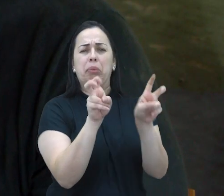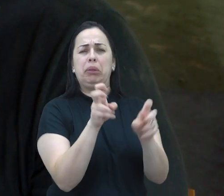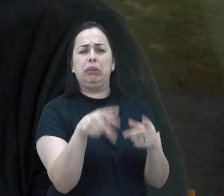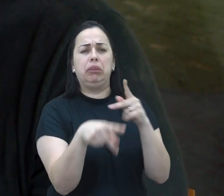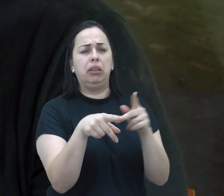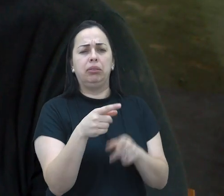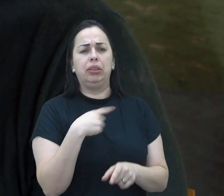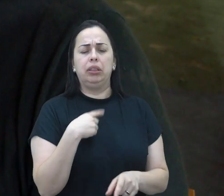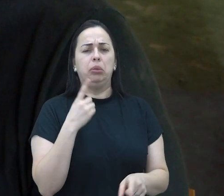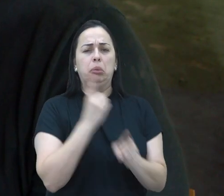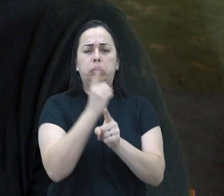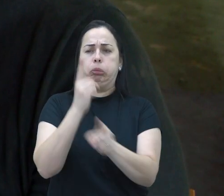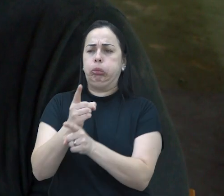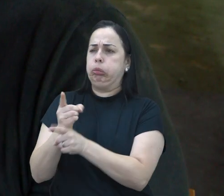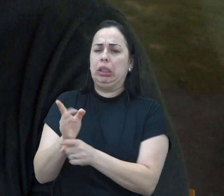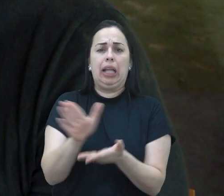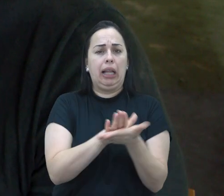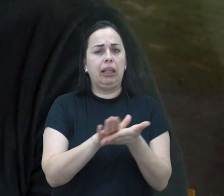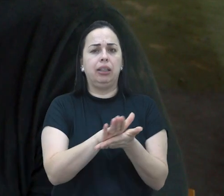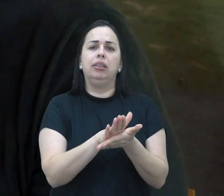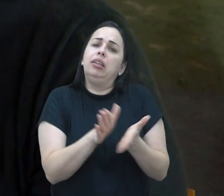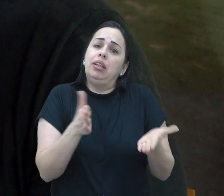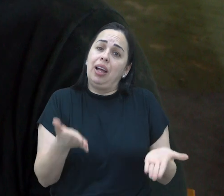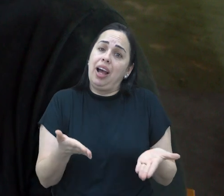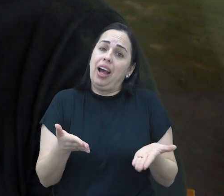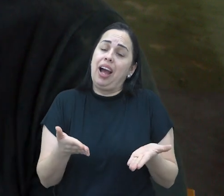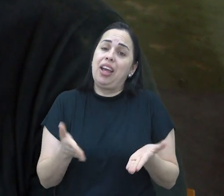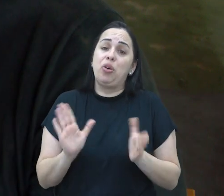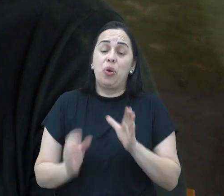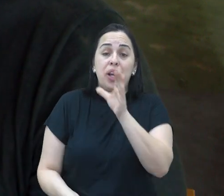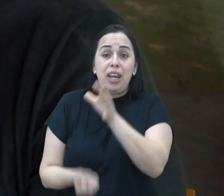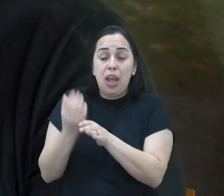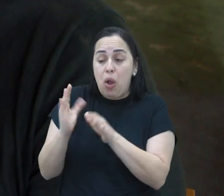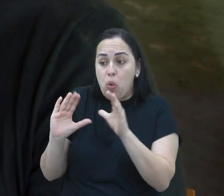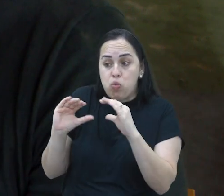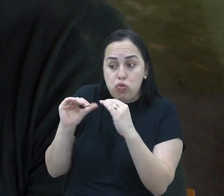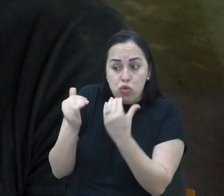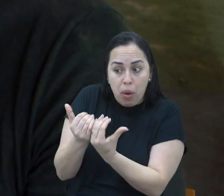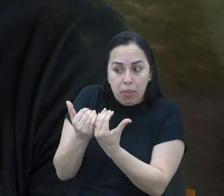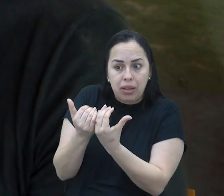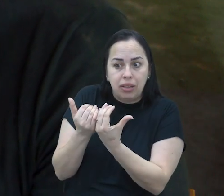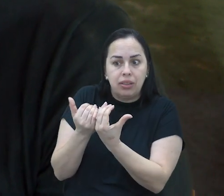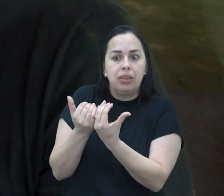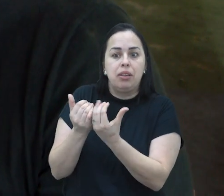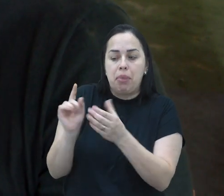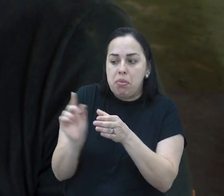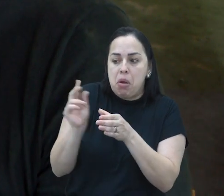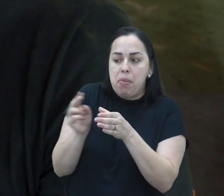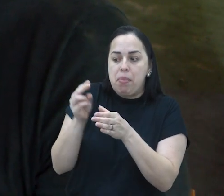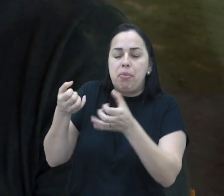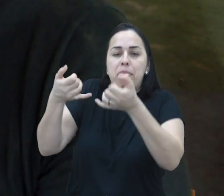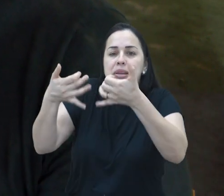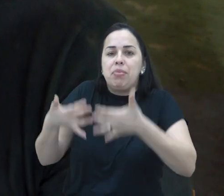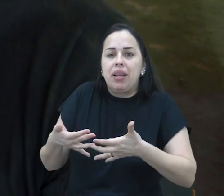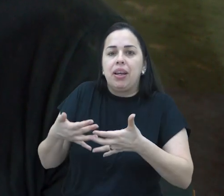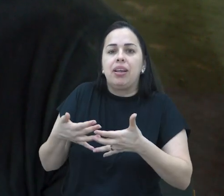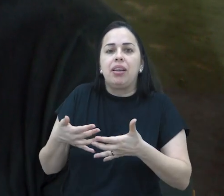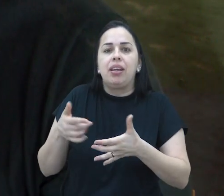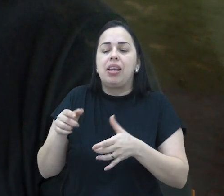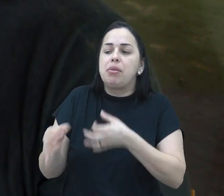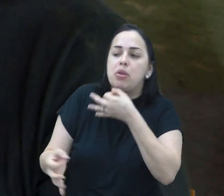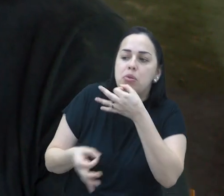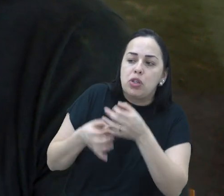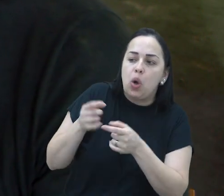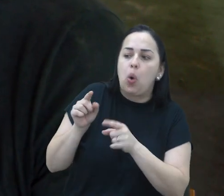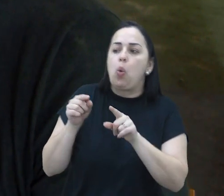São José, não encontrava e eu resolvi utilizar, você criar uma comunidade para começar a juntar pessoas para falar